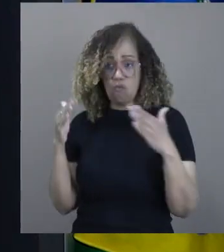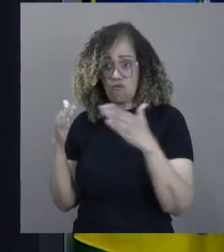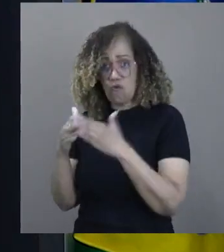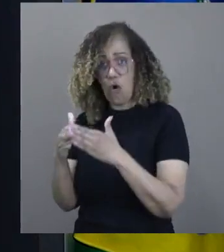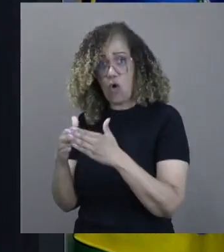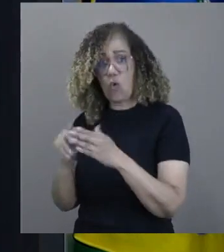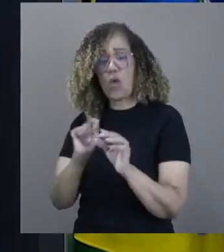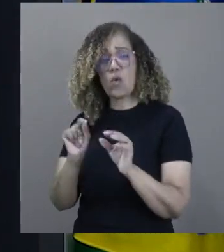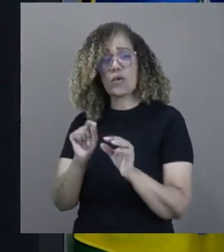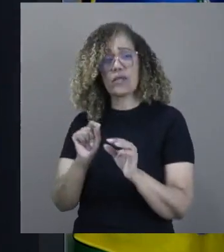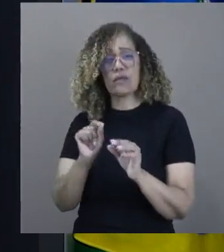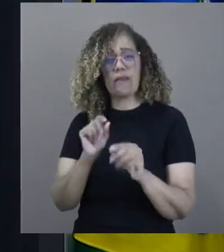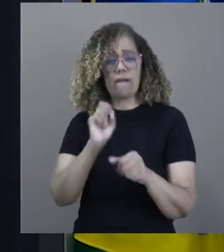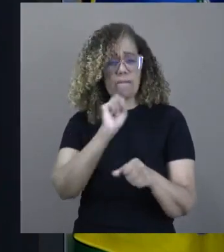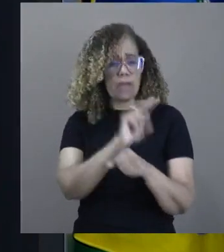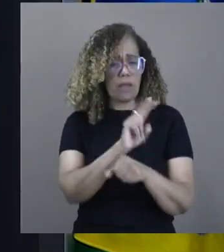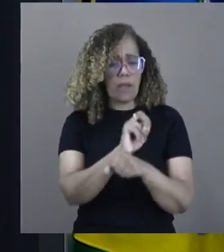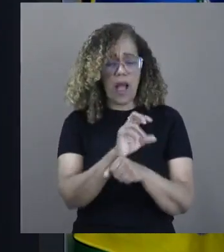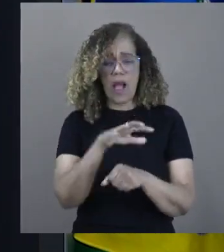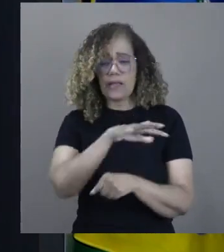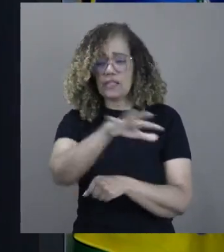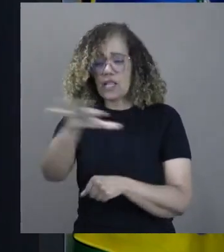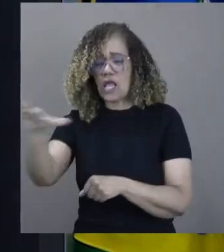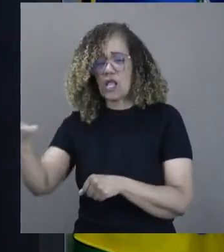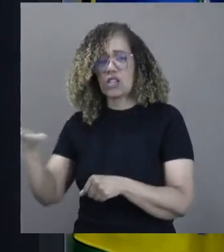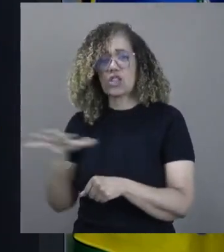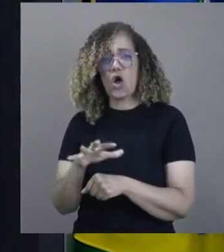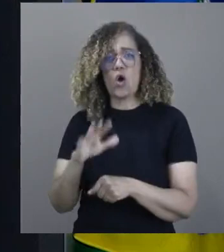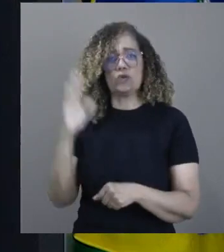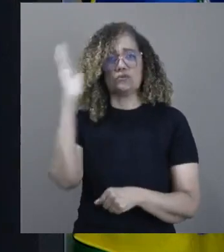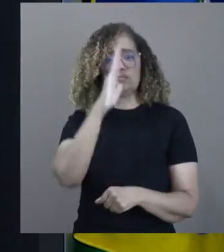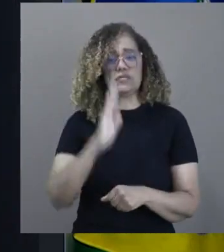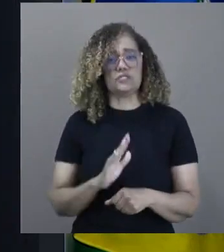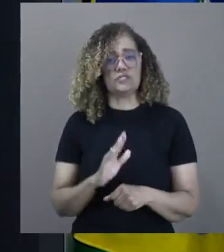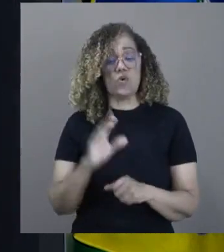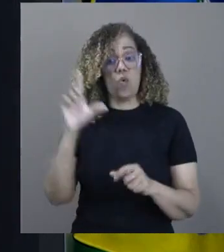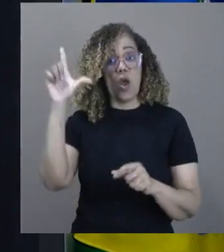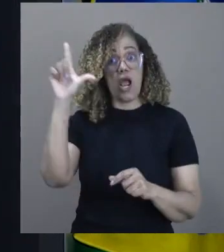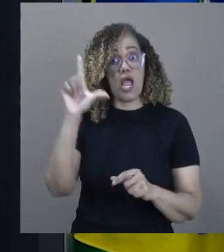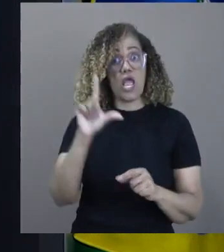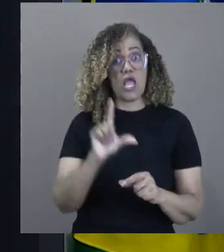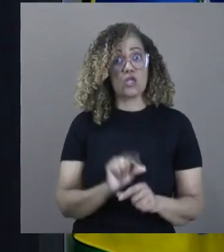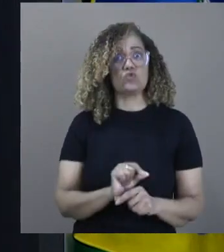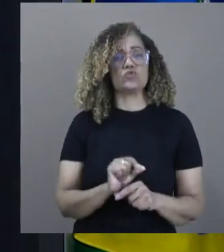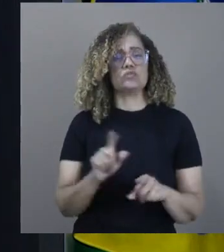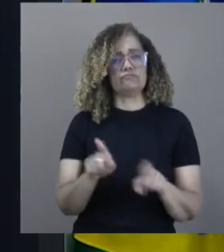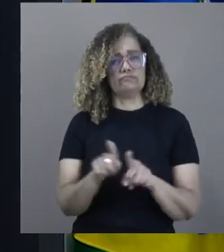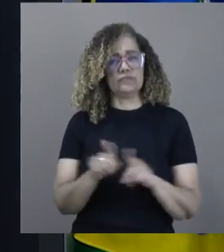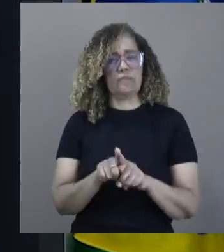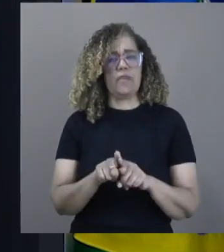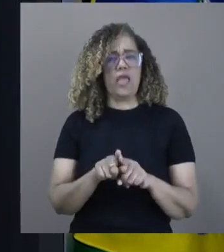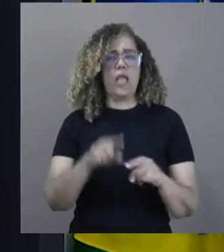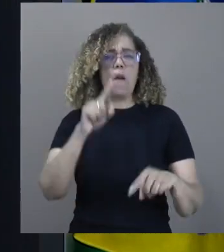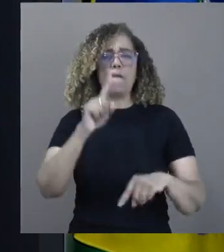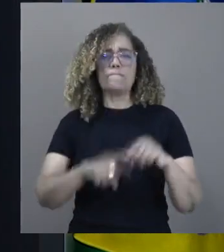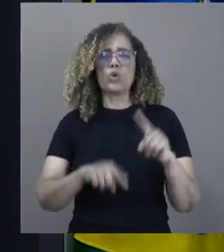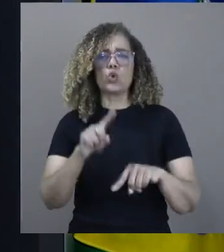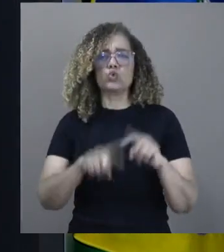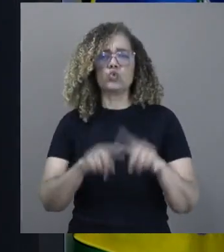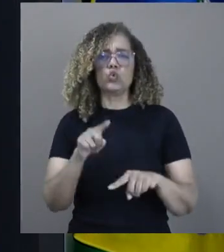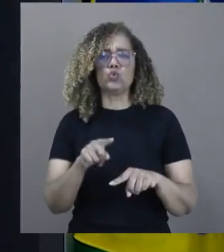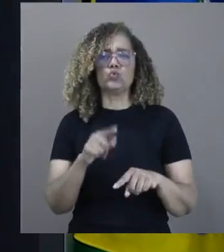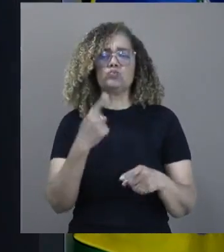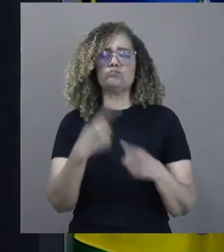produção de fertilizantes em território nacional, buscando reduzir a escassez do produto devido a